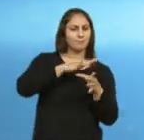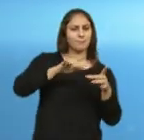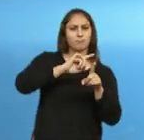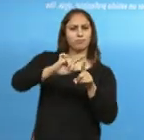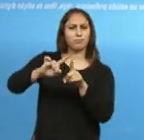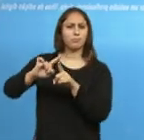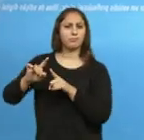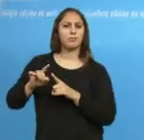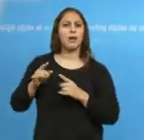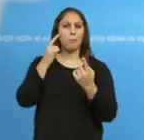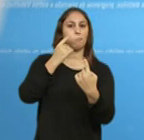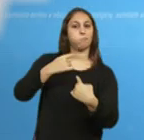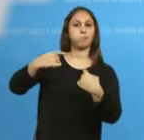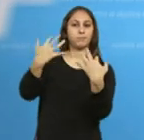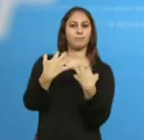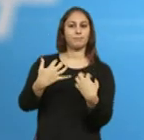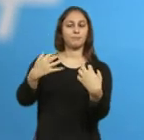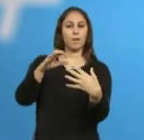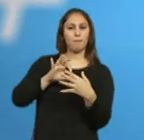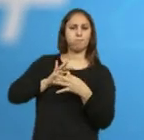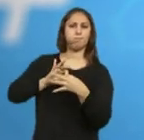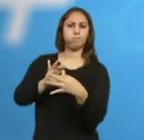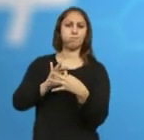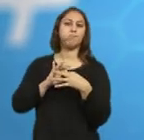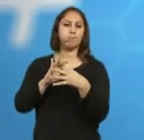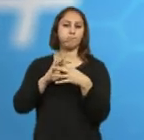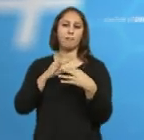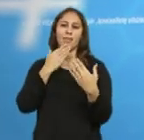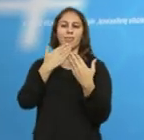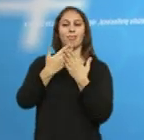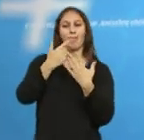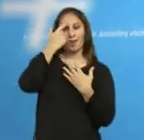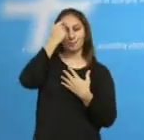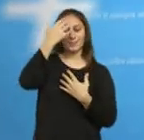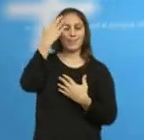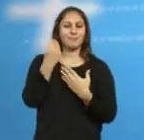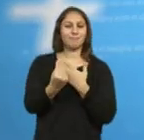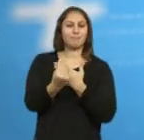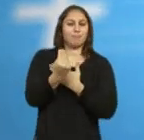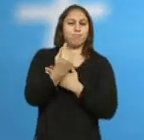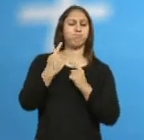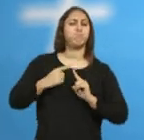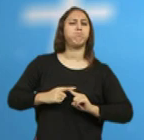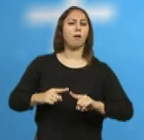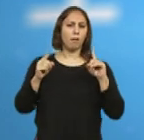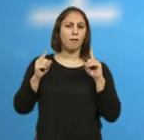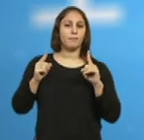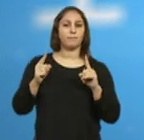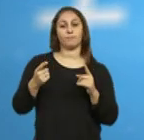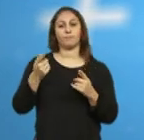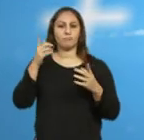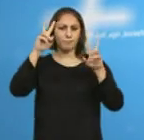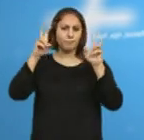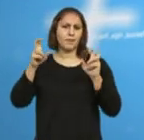num ambiente de proximidade com o público, capaz de proporcionar interpretações particulares. Anticorpos